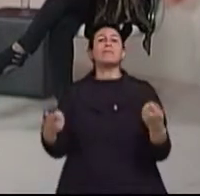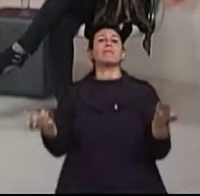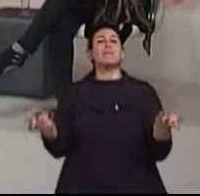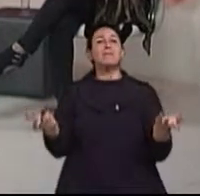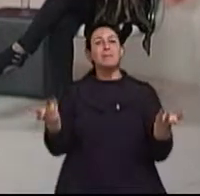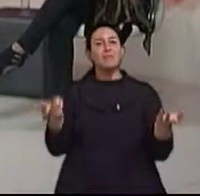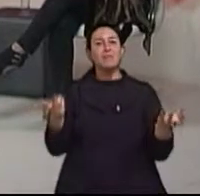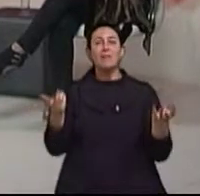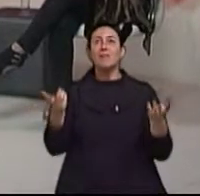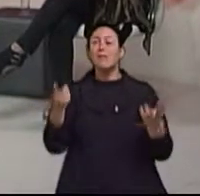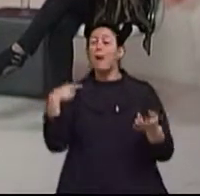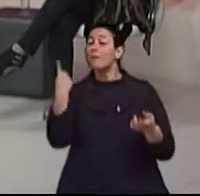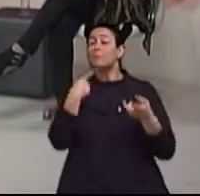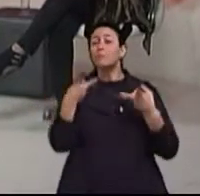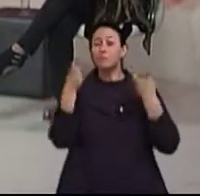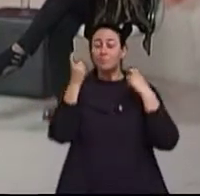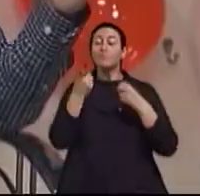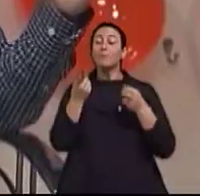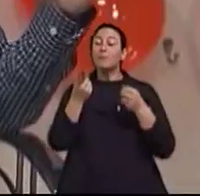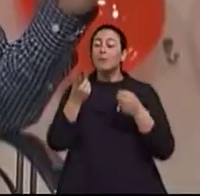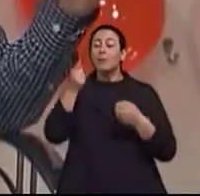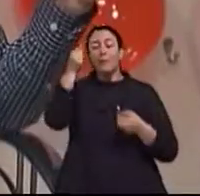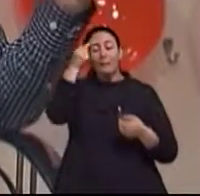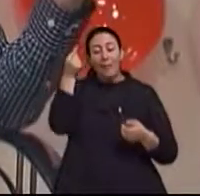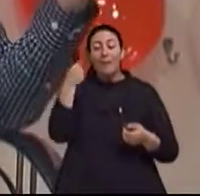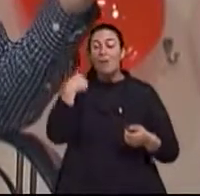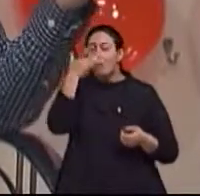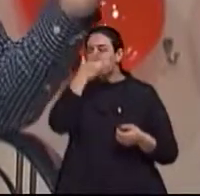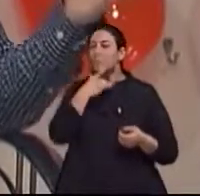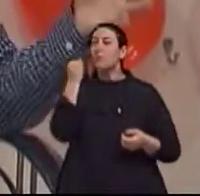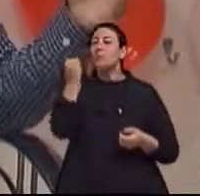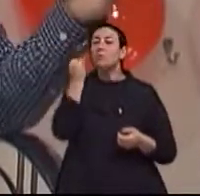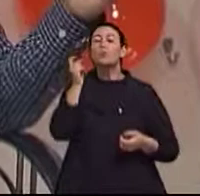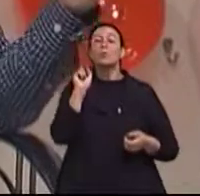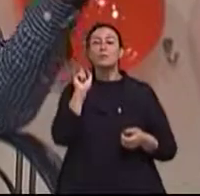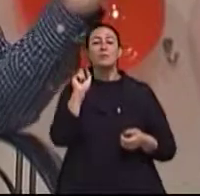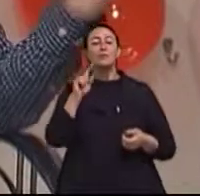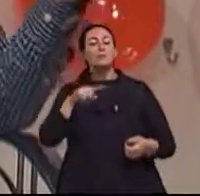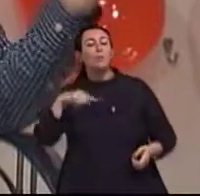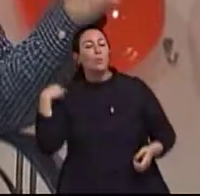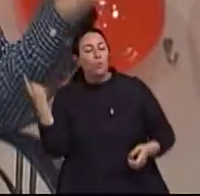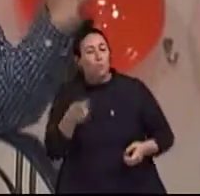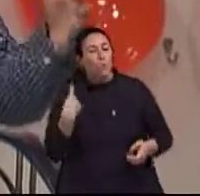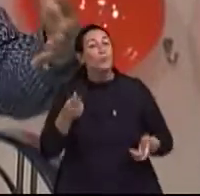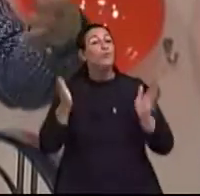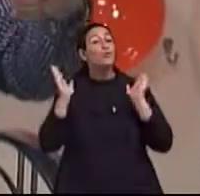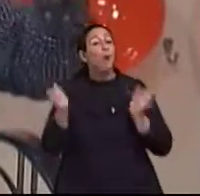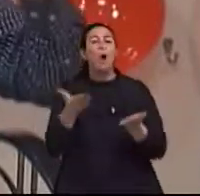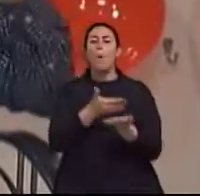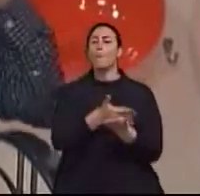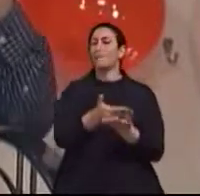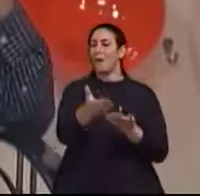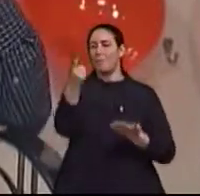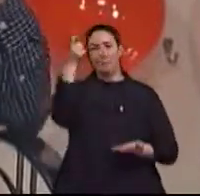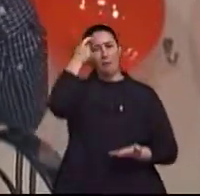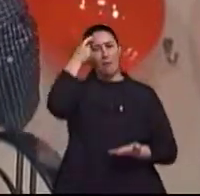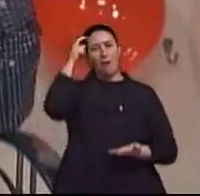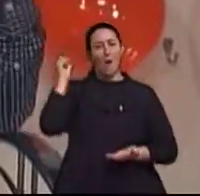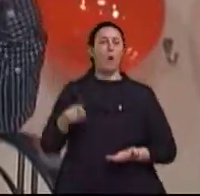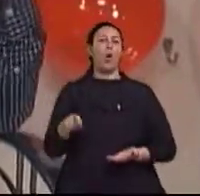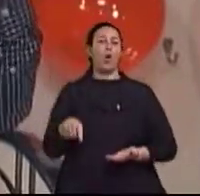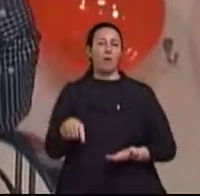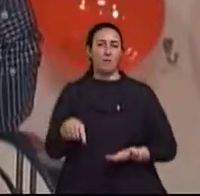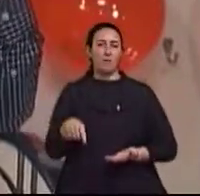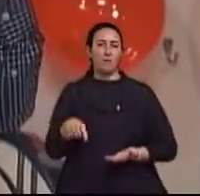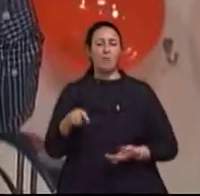e a gente não prevê, então a ideia, Isabel, acho que a questão toda é isso. Nós já pensarmos primeiro no ambiente